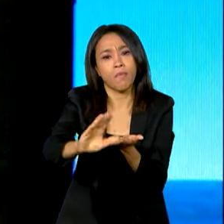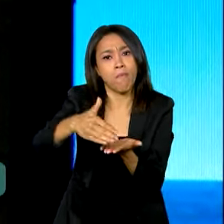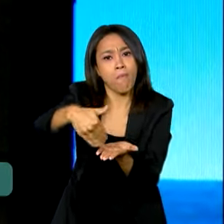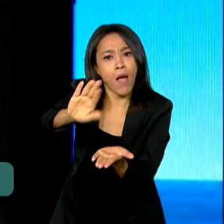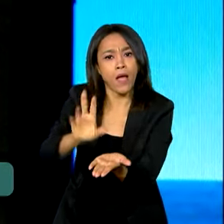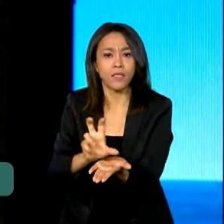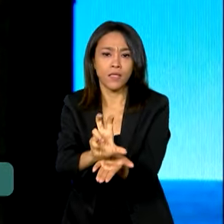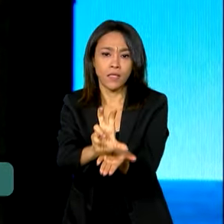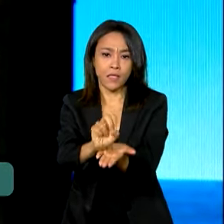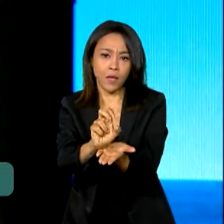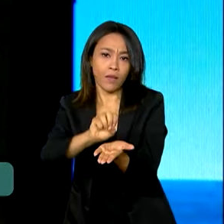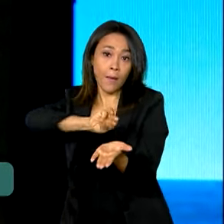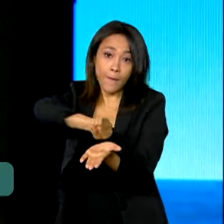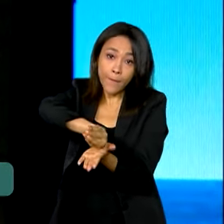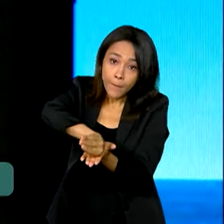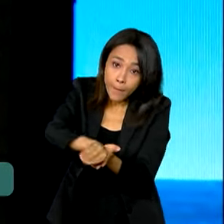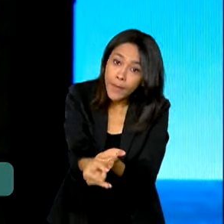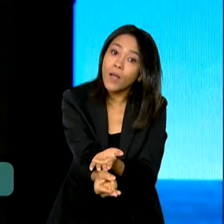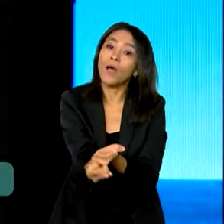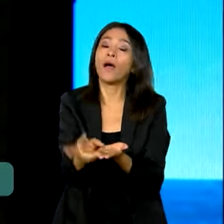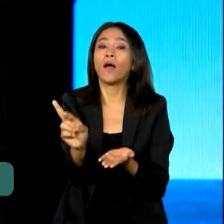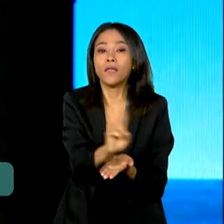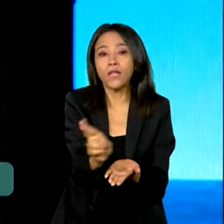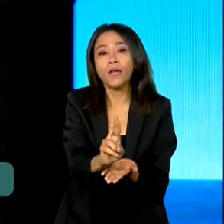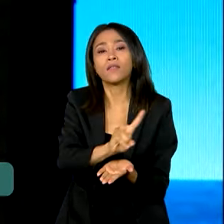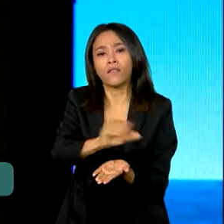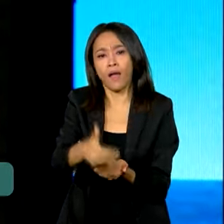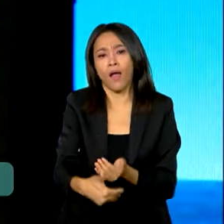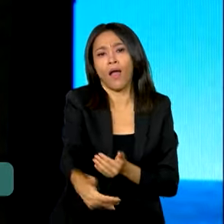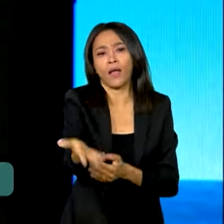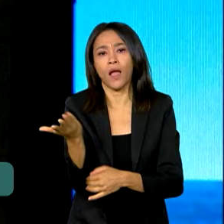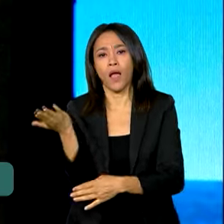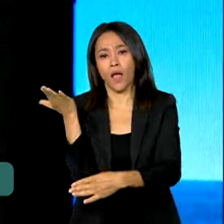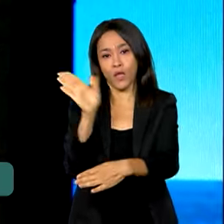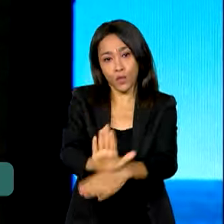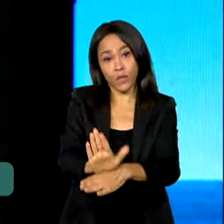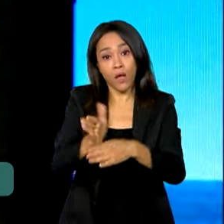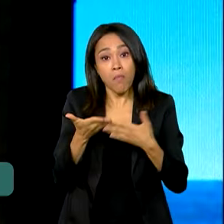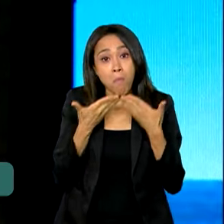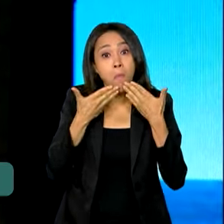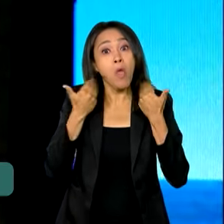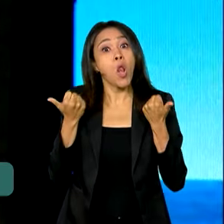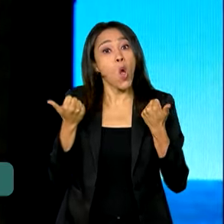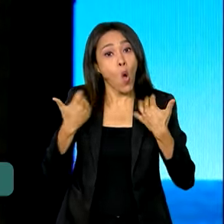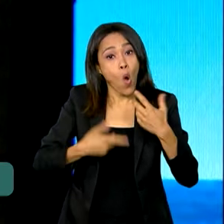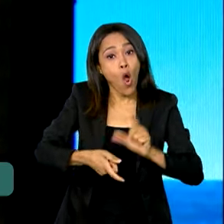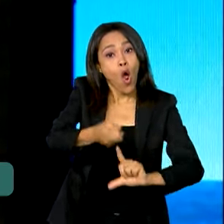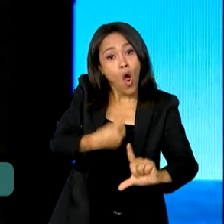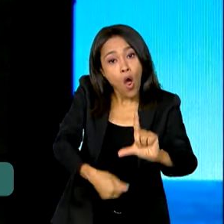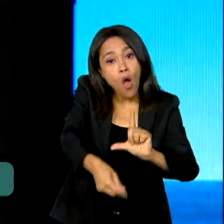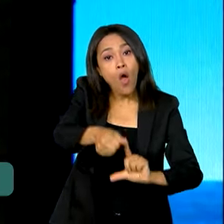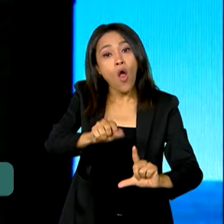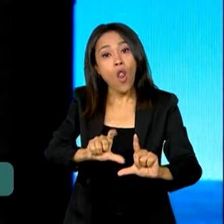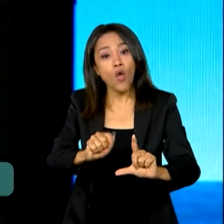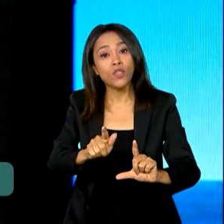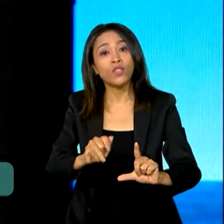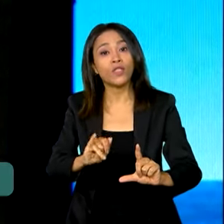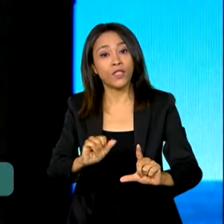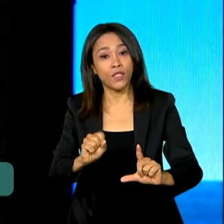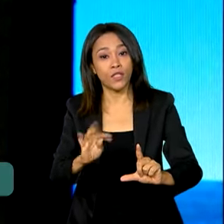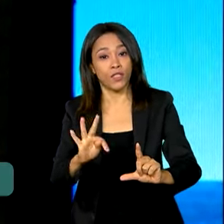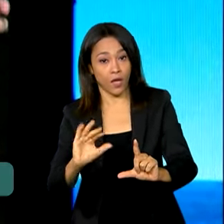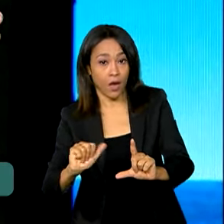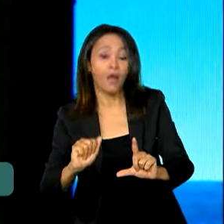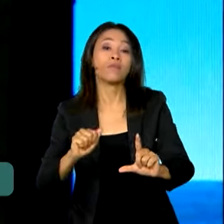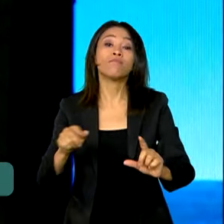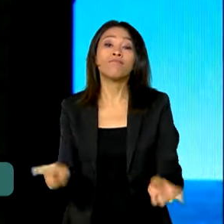milhões de reais, que vai ajudar na melhoria logística da Coderne, do porto, vai